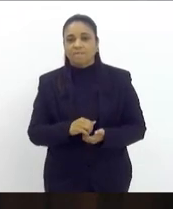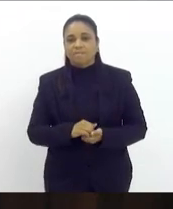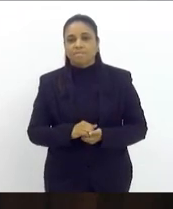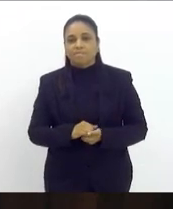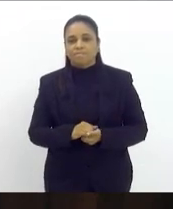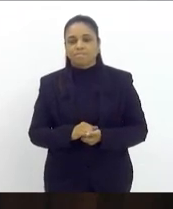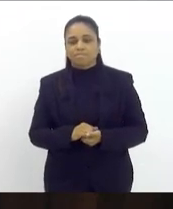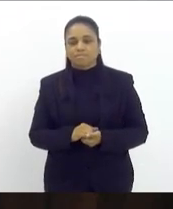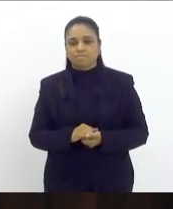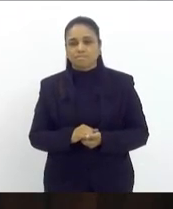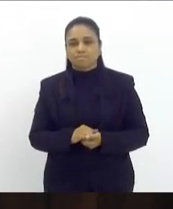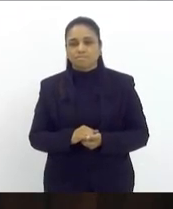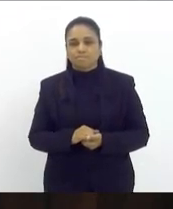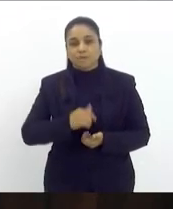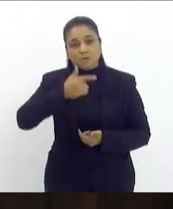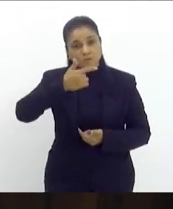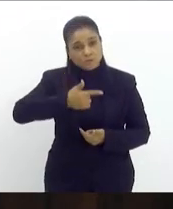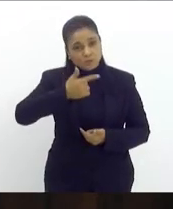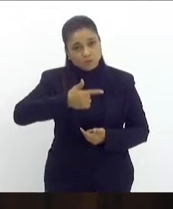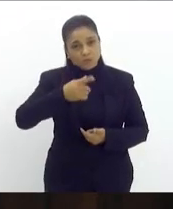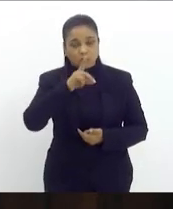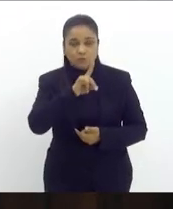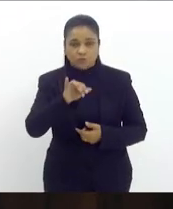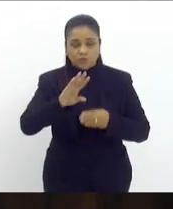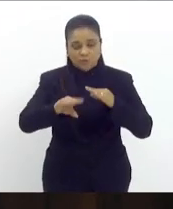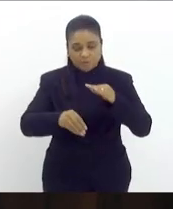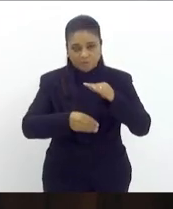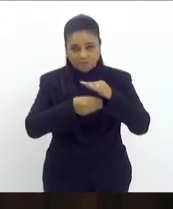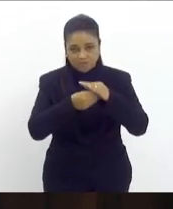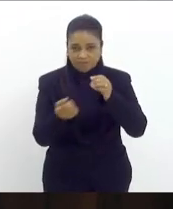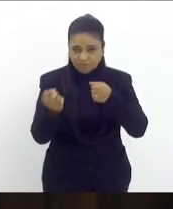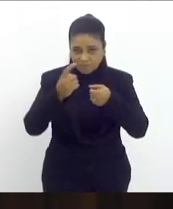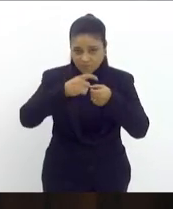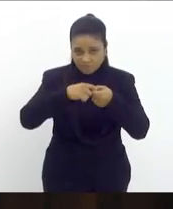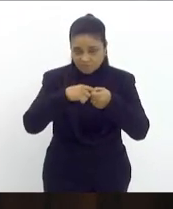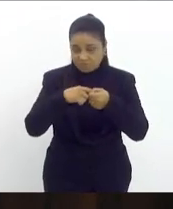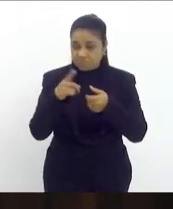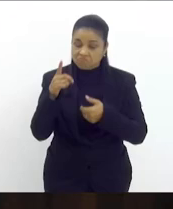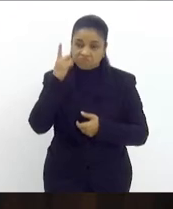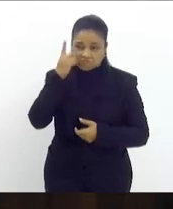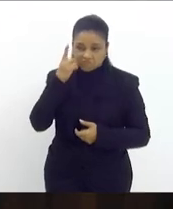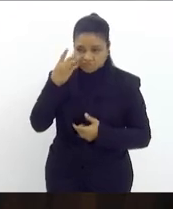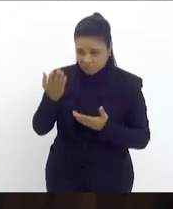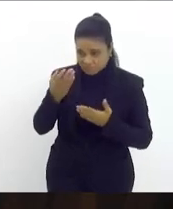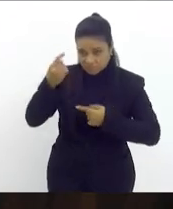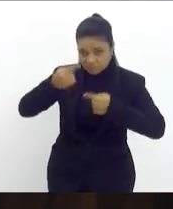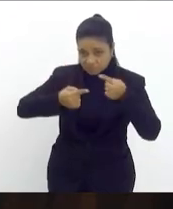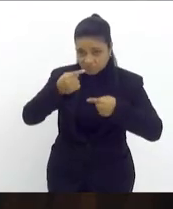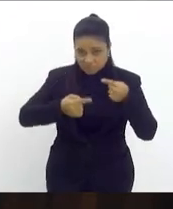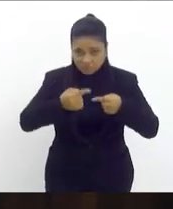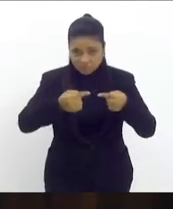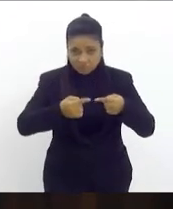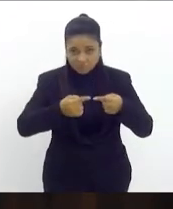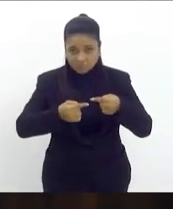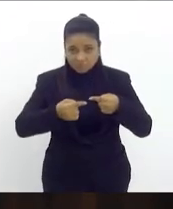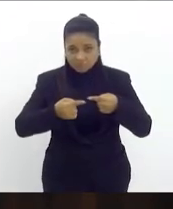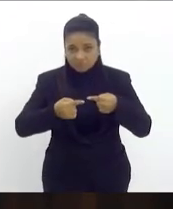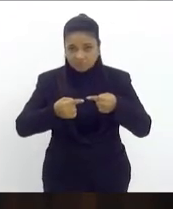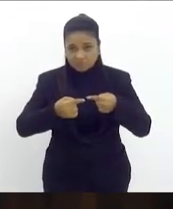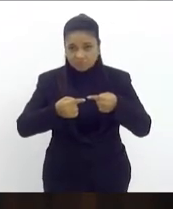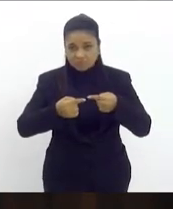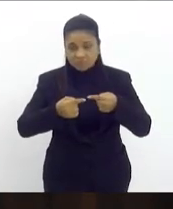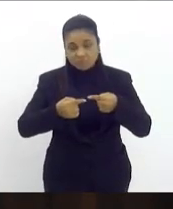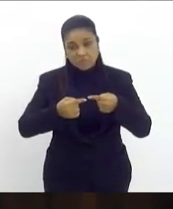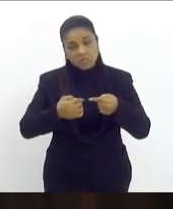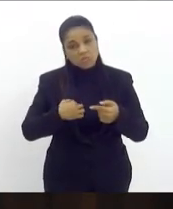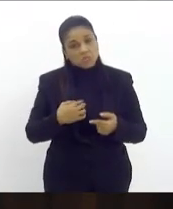Volta ao segundo dia para recebimento de emendas. Vossa Excelência deseja... Discutir. Pois, em tese não